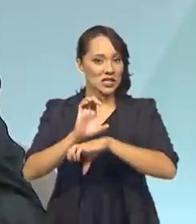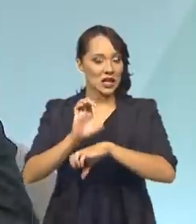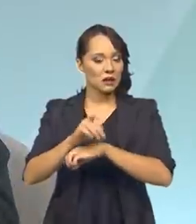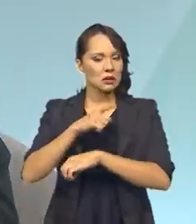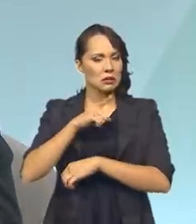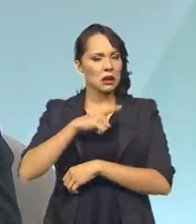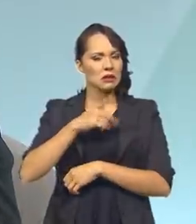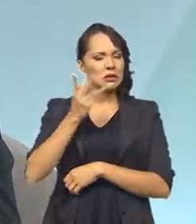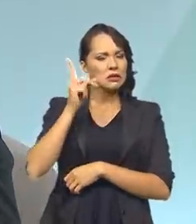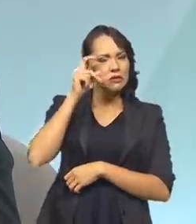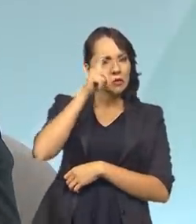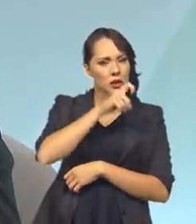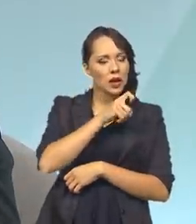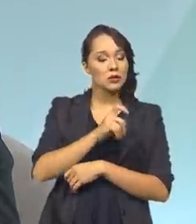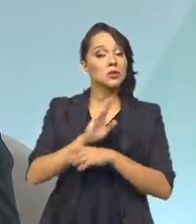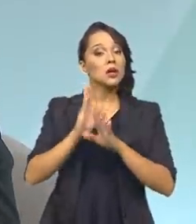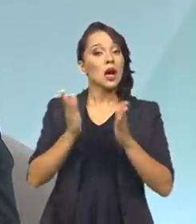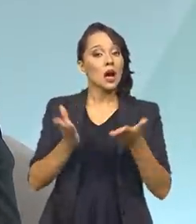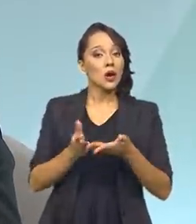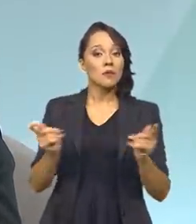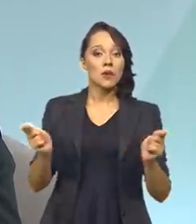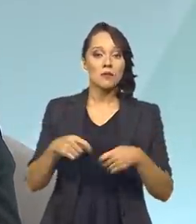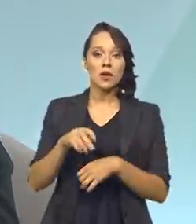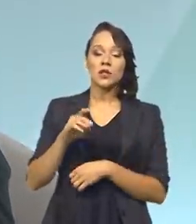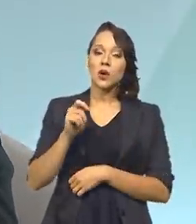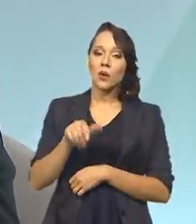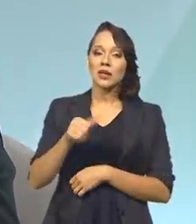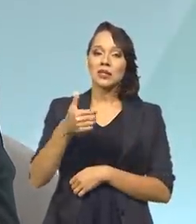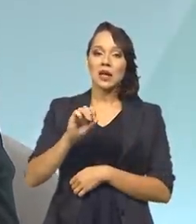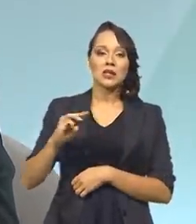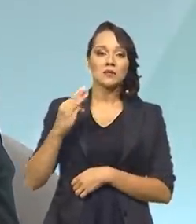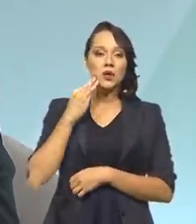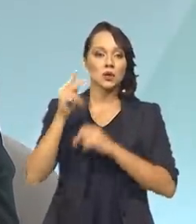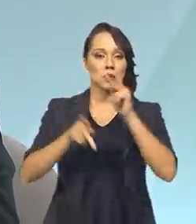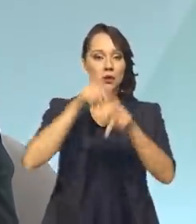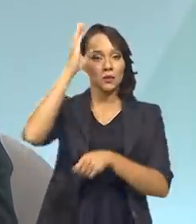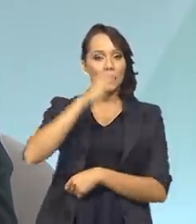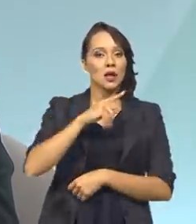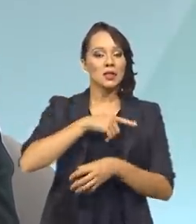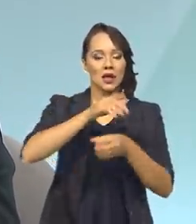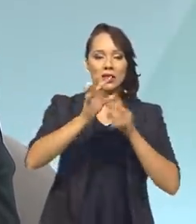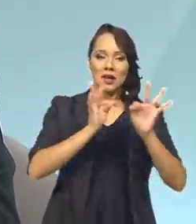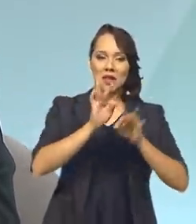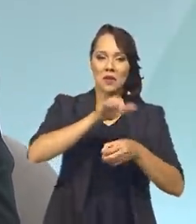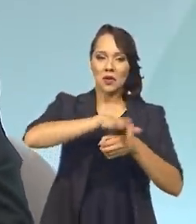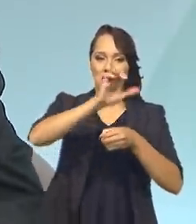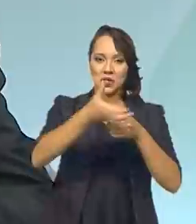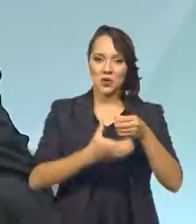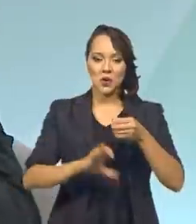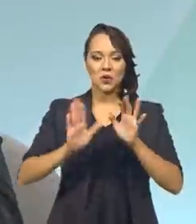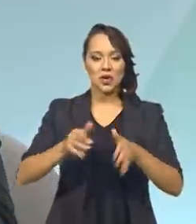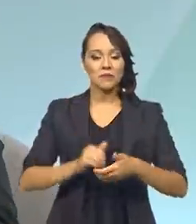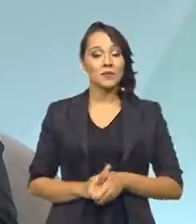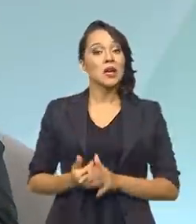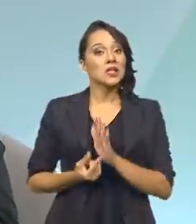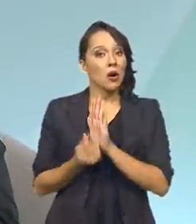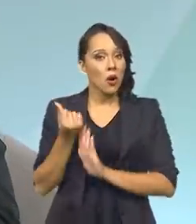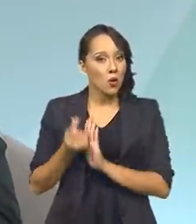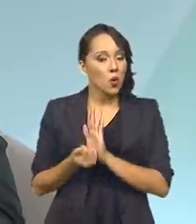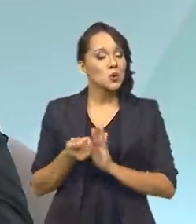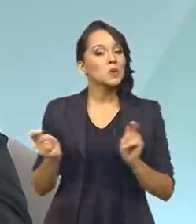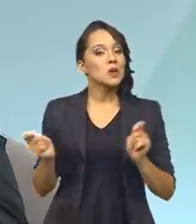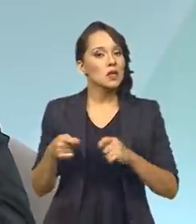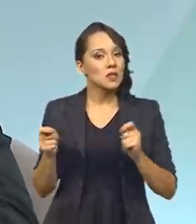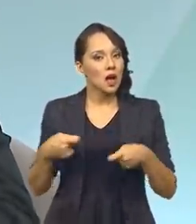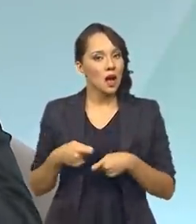fragilidade, já vão permitir que quase 10 milhões de brasileiros tenham esgoto tratado. São recursos suficientes